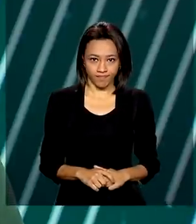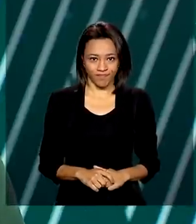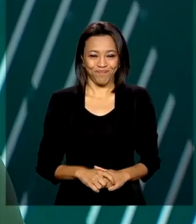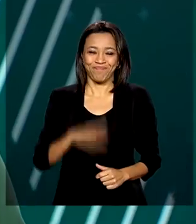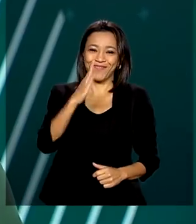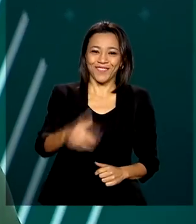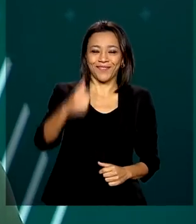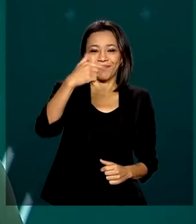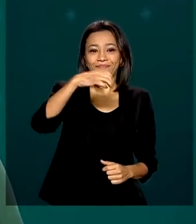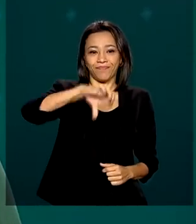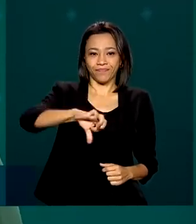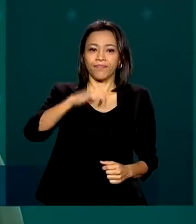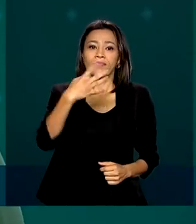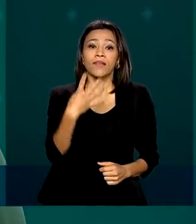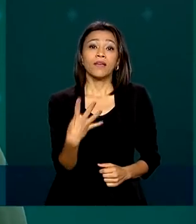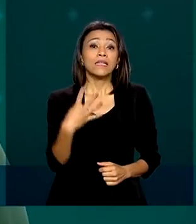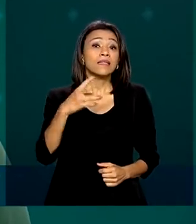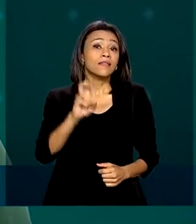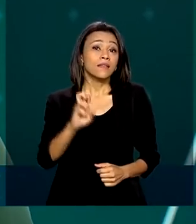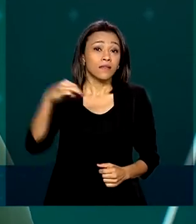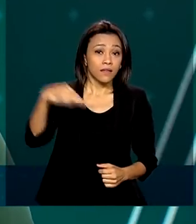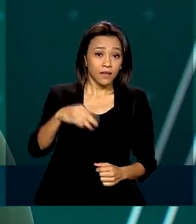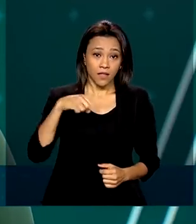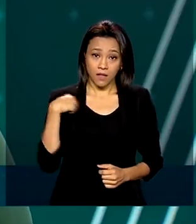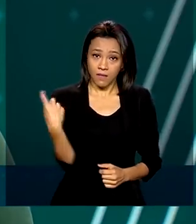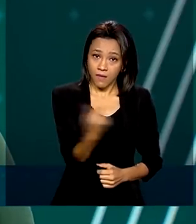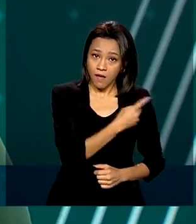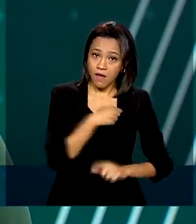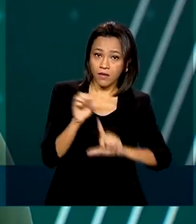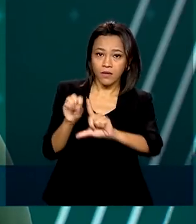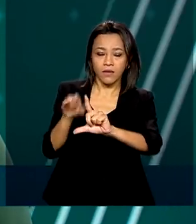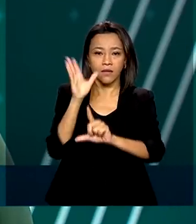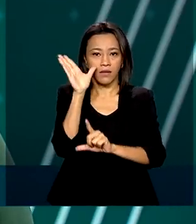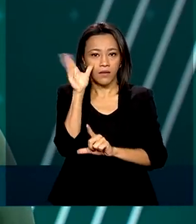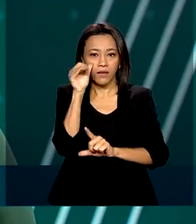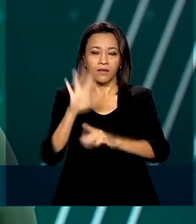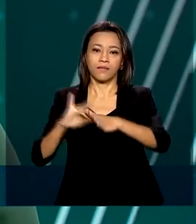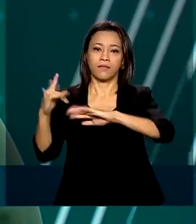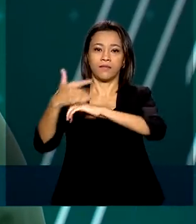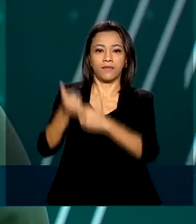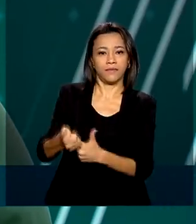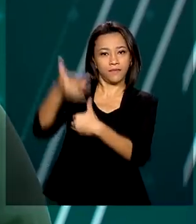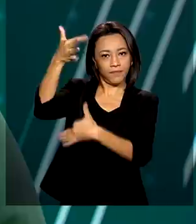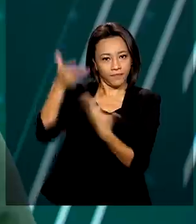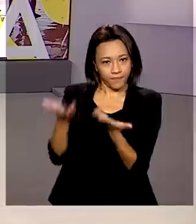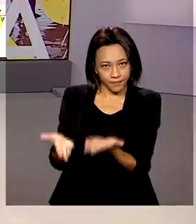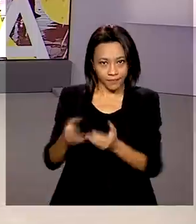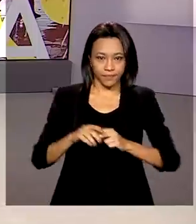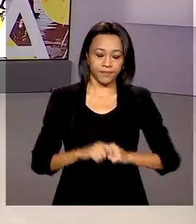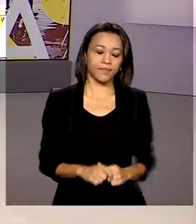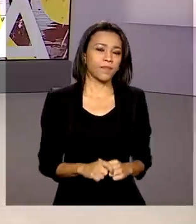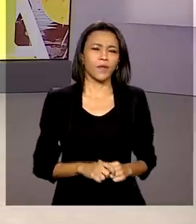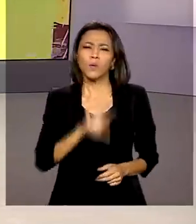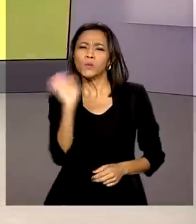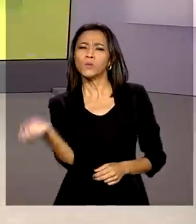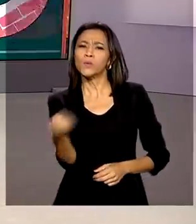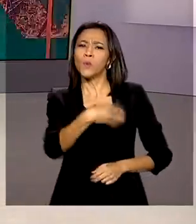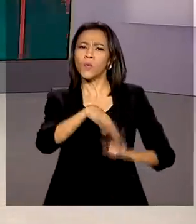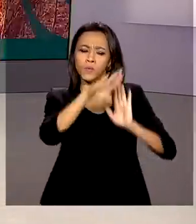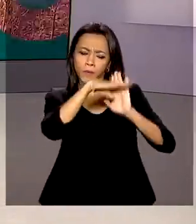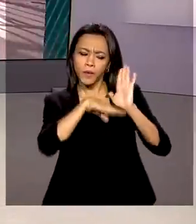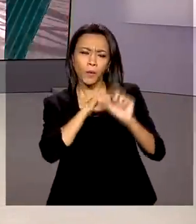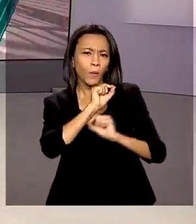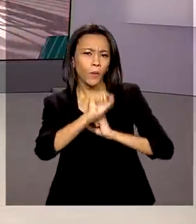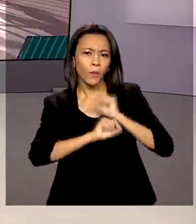São 9 horas e 45 minutos, nós estamos ao vivo também pelas redes sociais. Um novo programa de